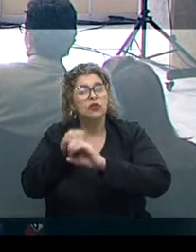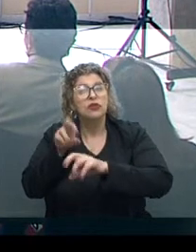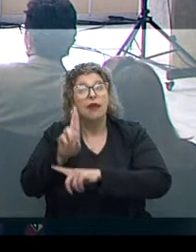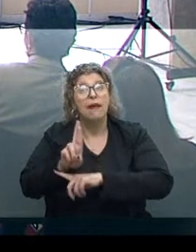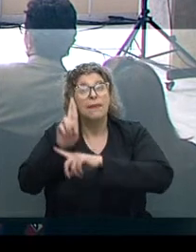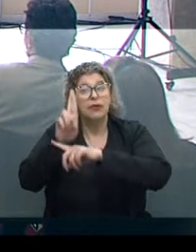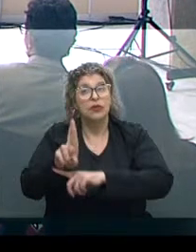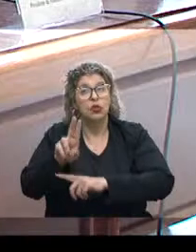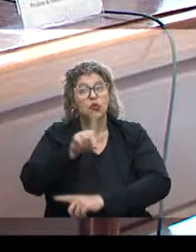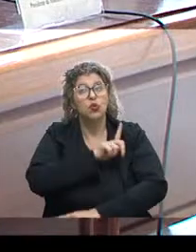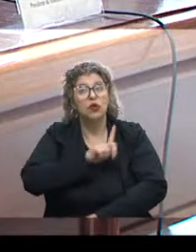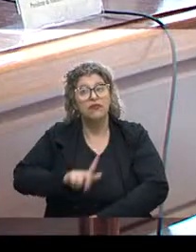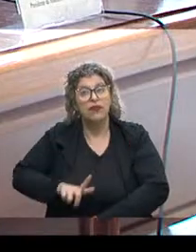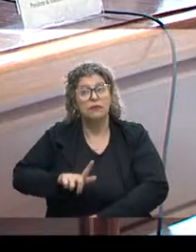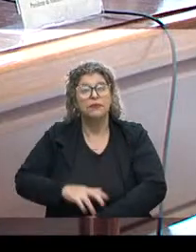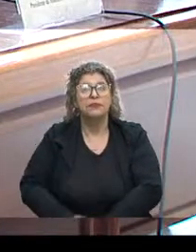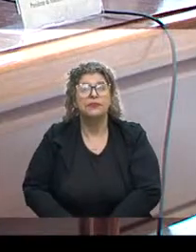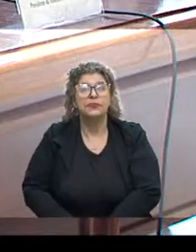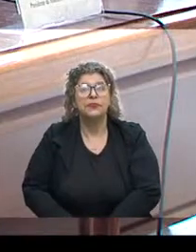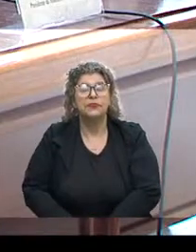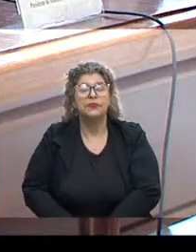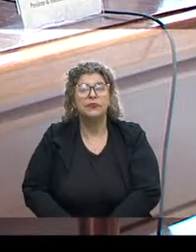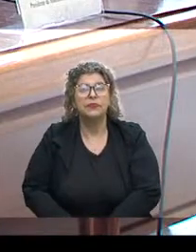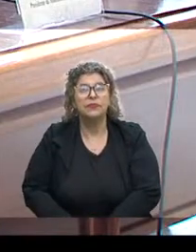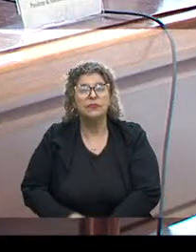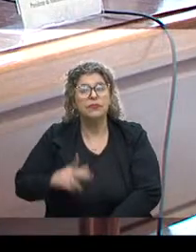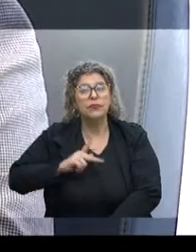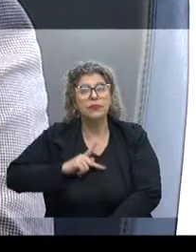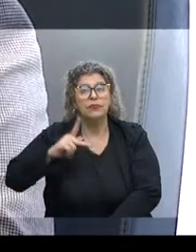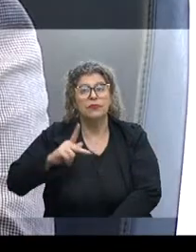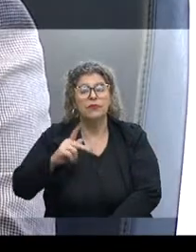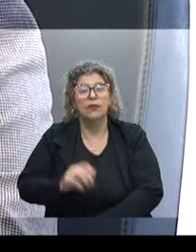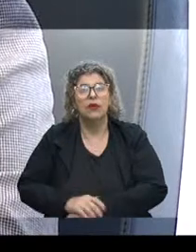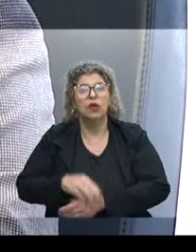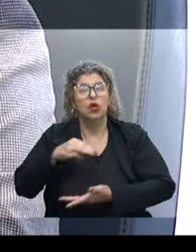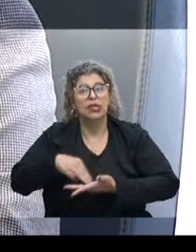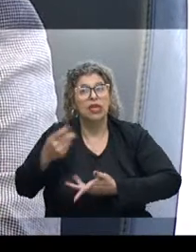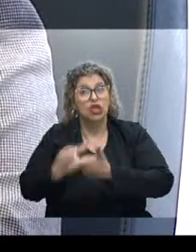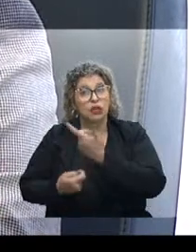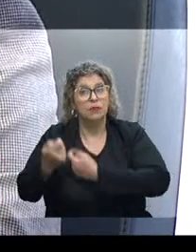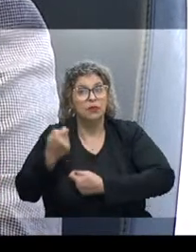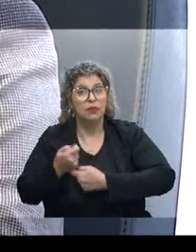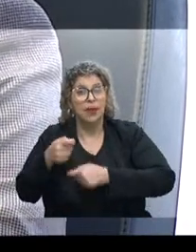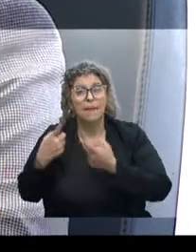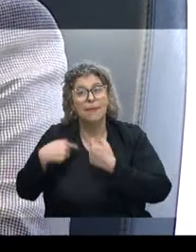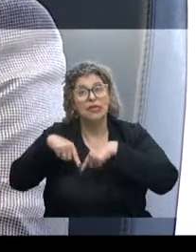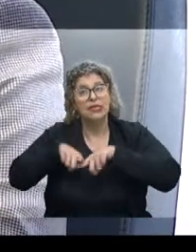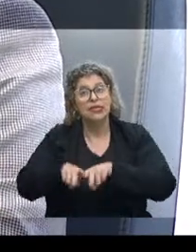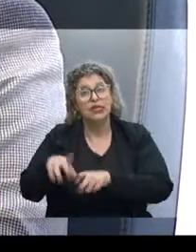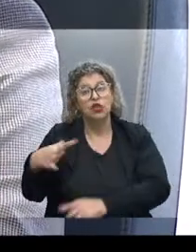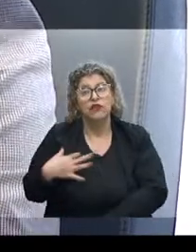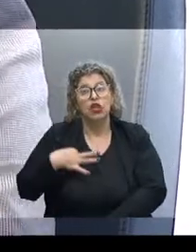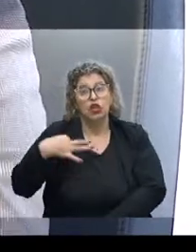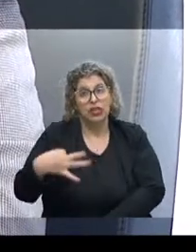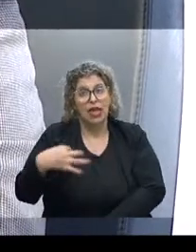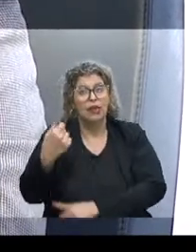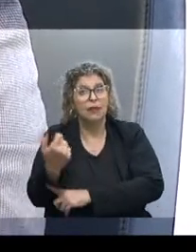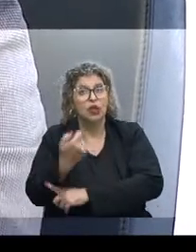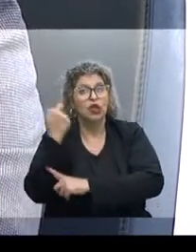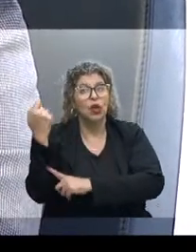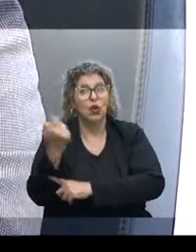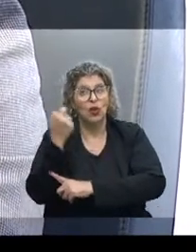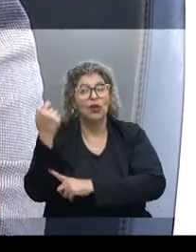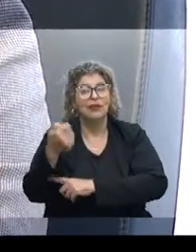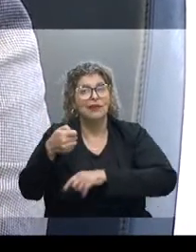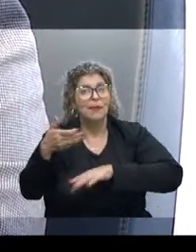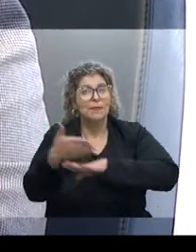representando o governo do Estado. Vou ouvir o presidente do Conselho de Administração, parceiros voluntários, até porque vimos que os gaúchos aumentaram